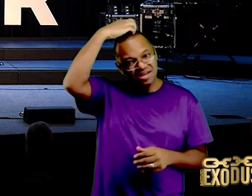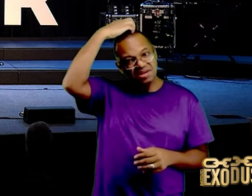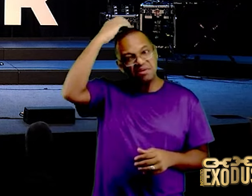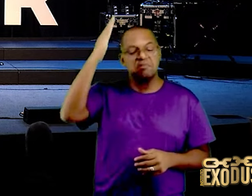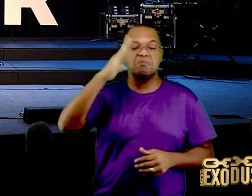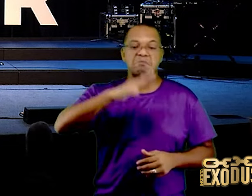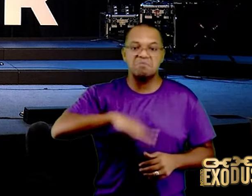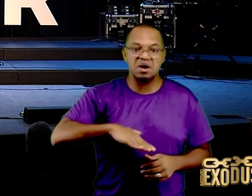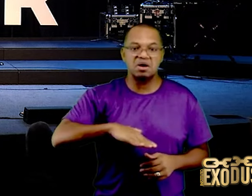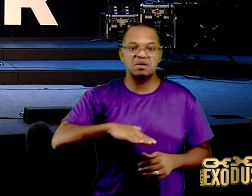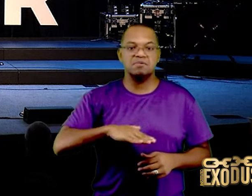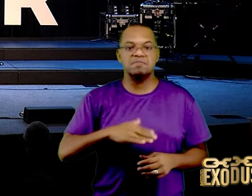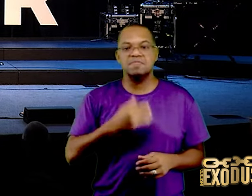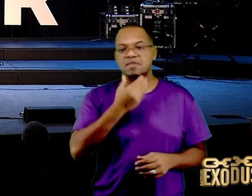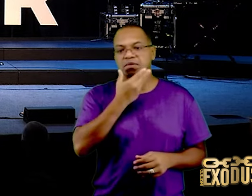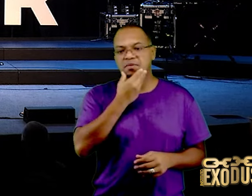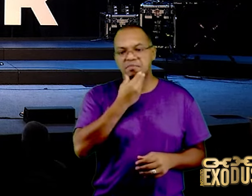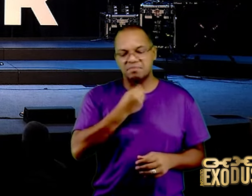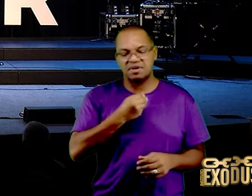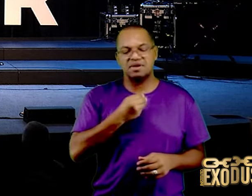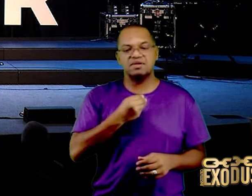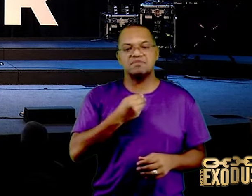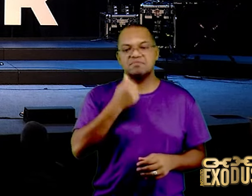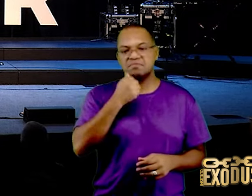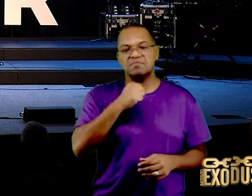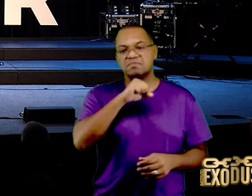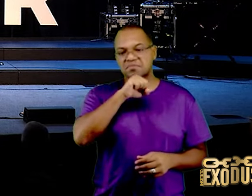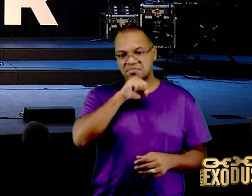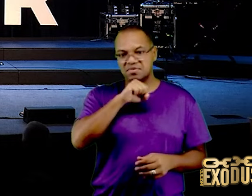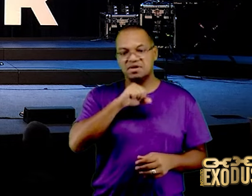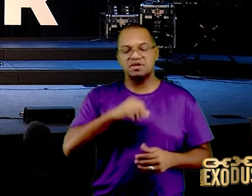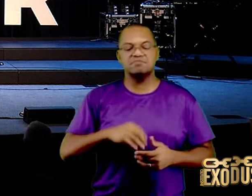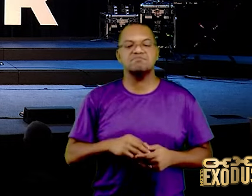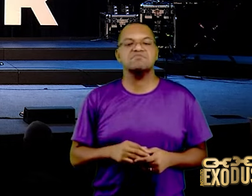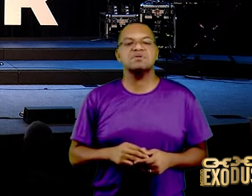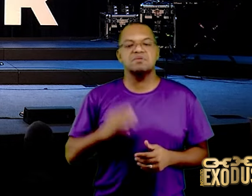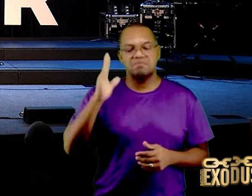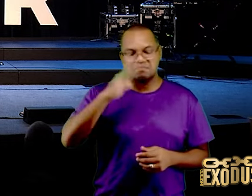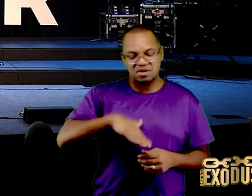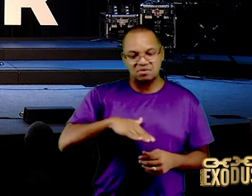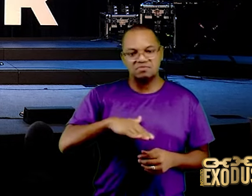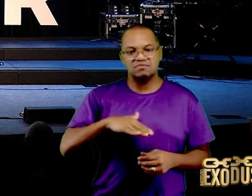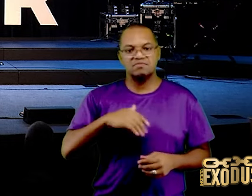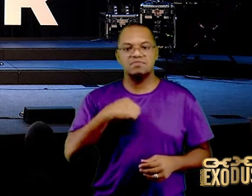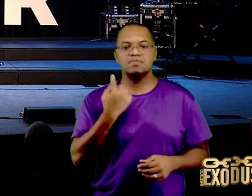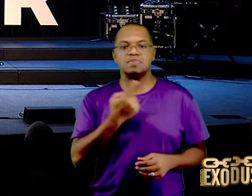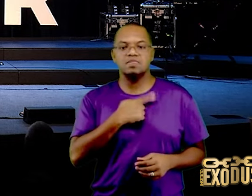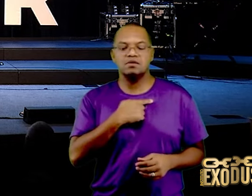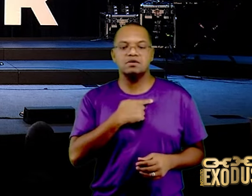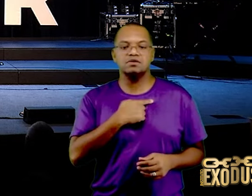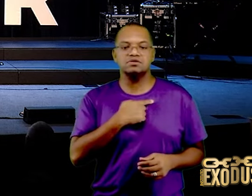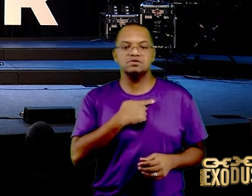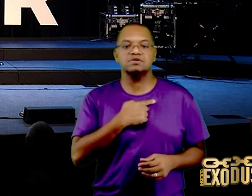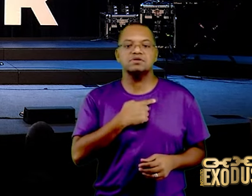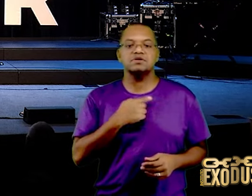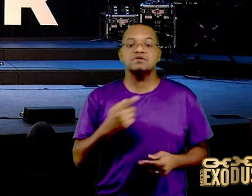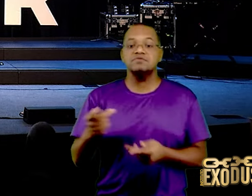é um pai, uma mãe perversa, nós, tivemos a visita no Brasil,